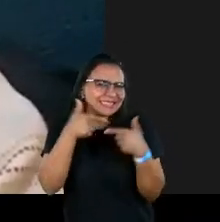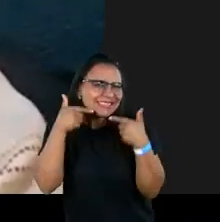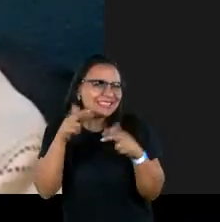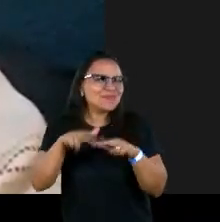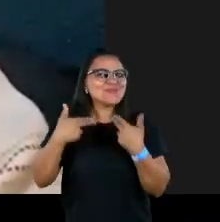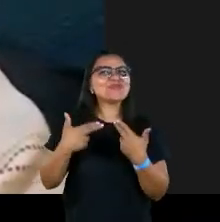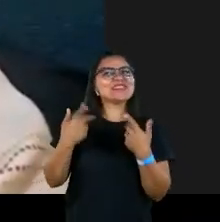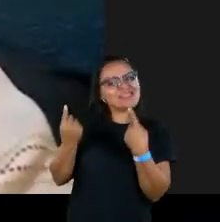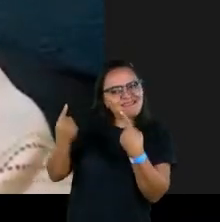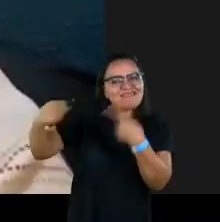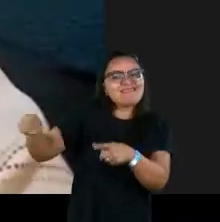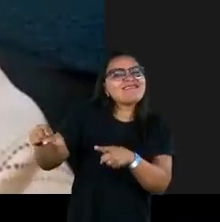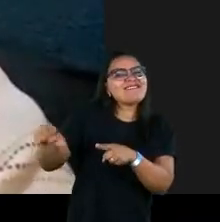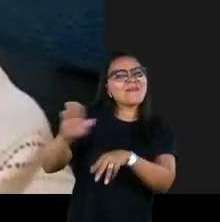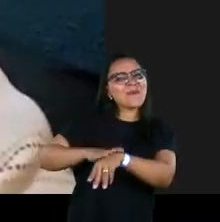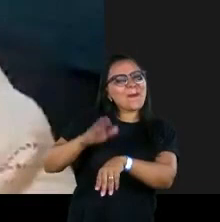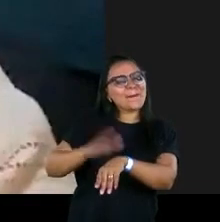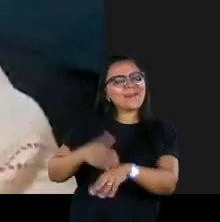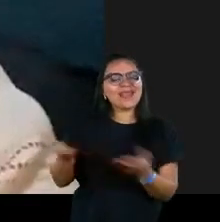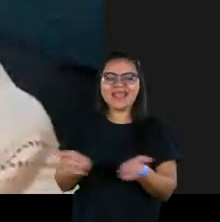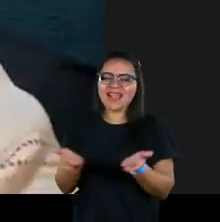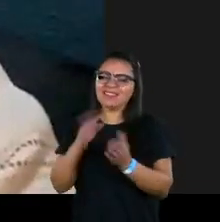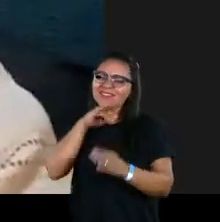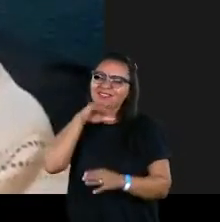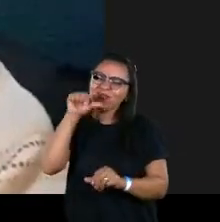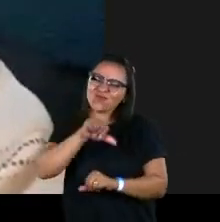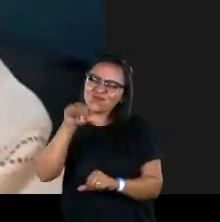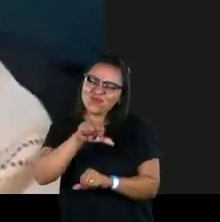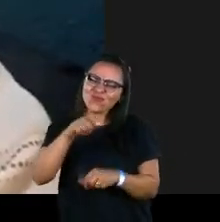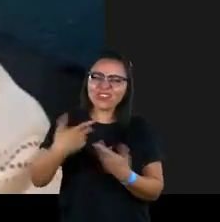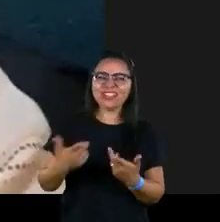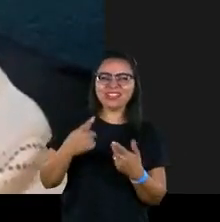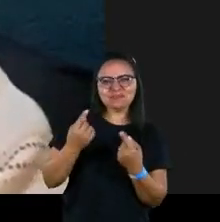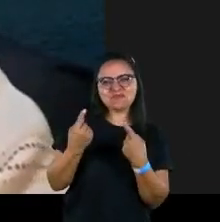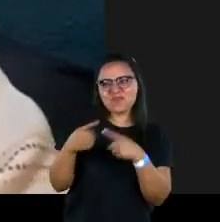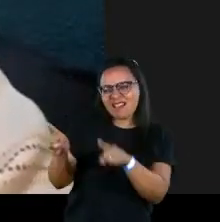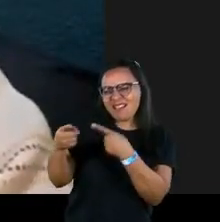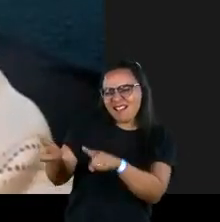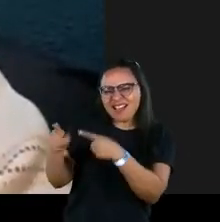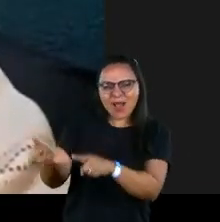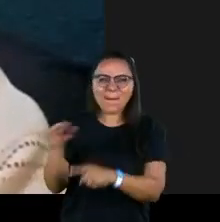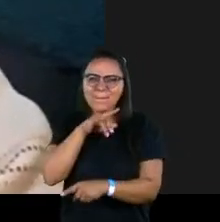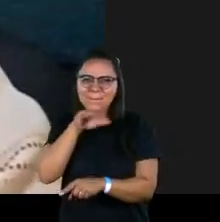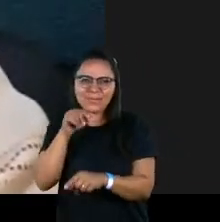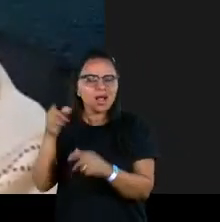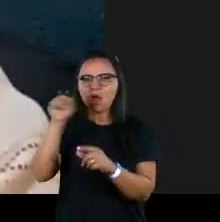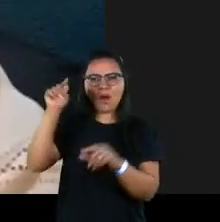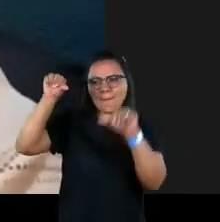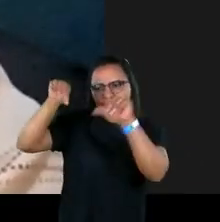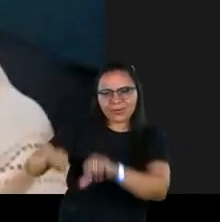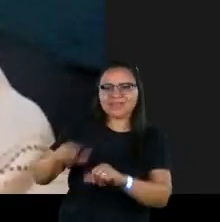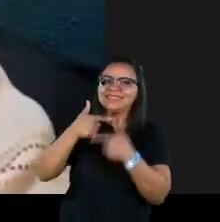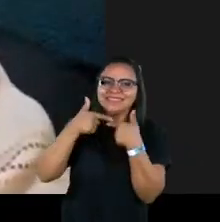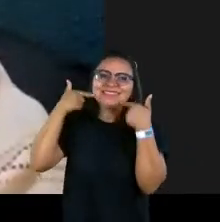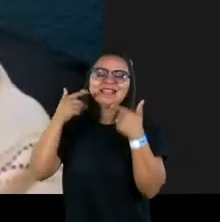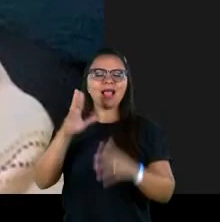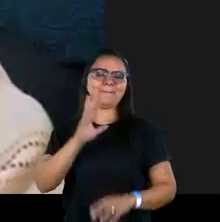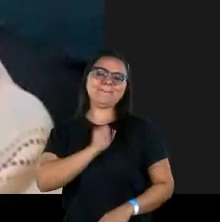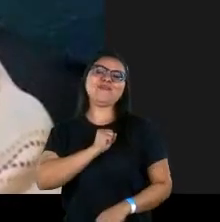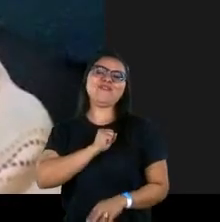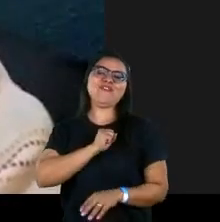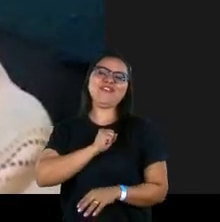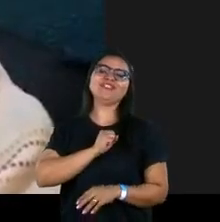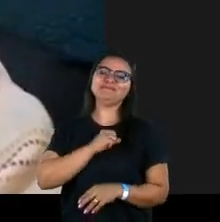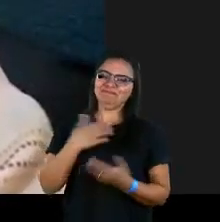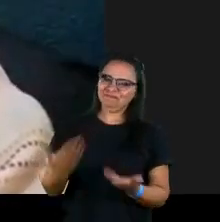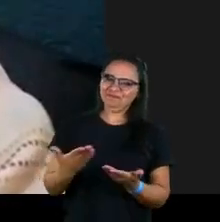é para a gente desafiar esse momento tão ruim que eu achei que o contrário desafiar esse momento ruim não é com mais humildade, é com sorriso e com amor. Então,